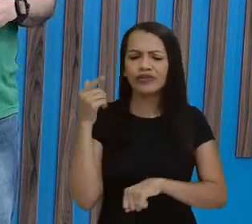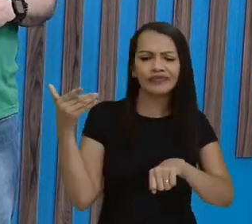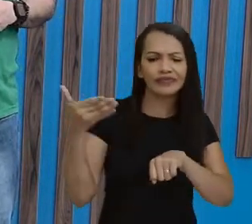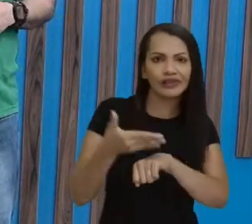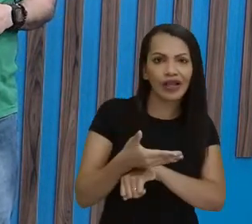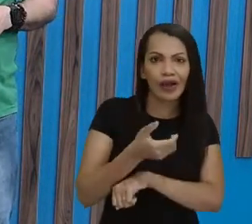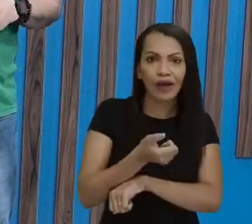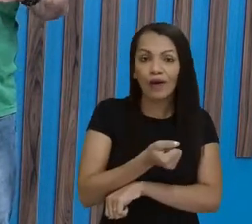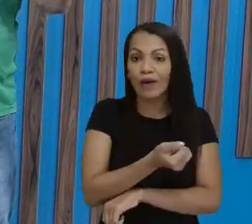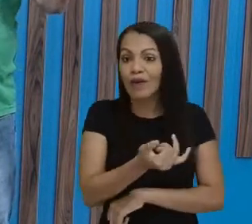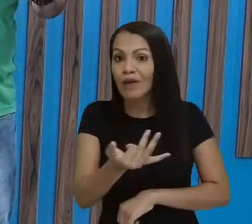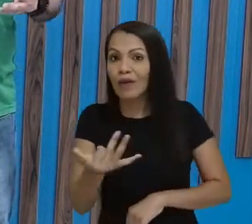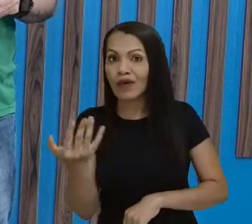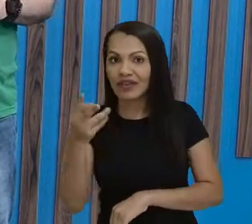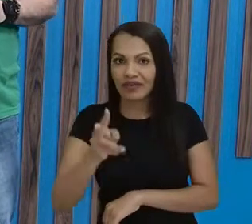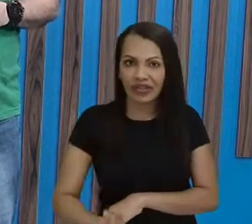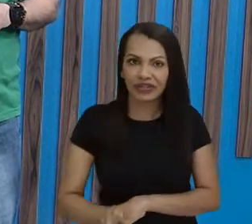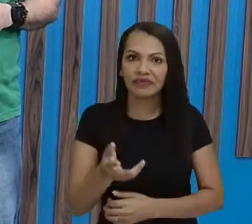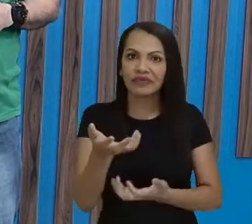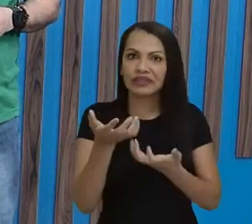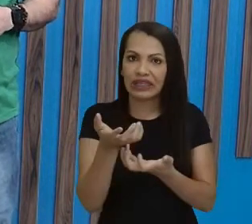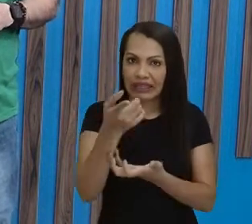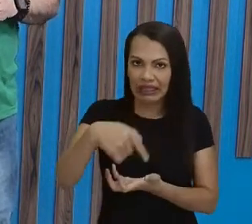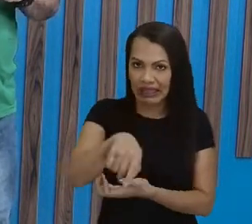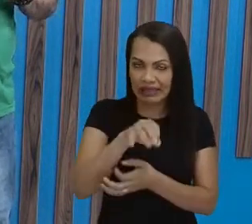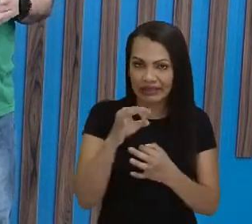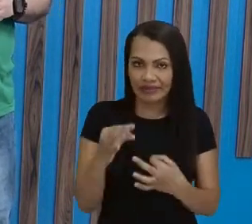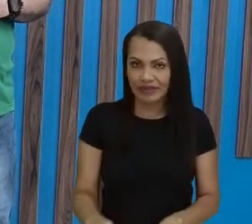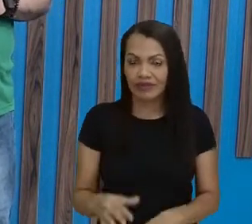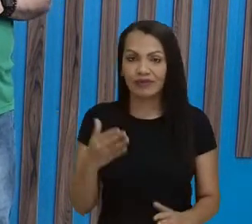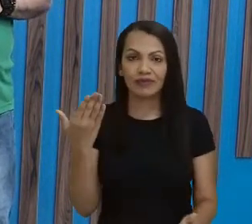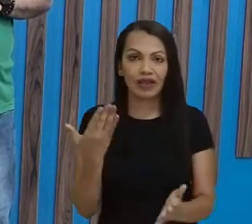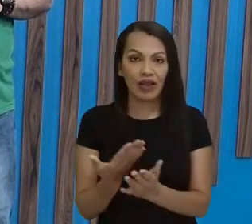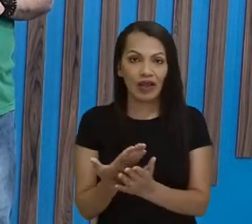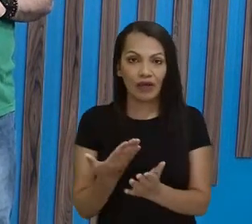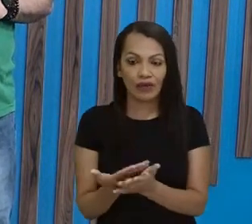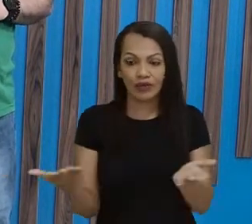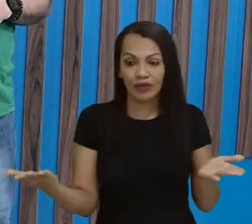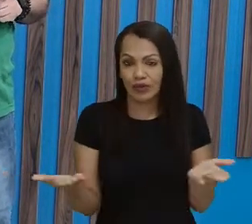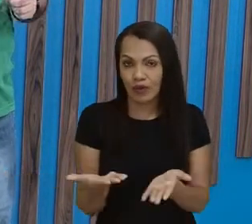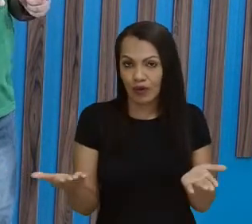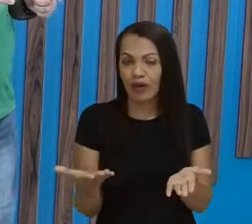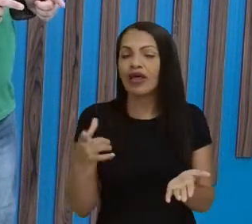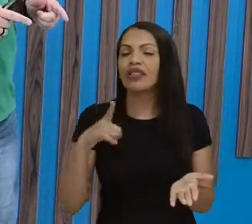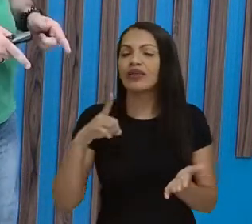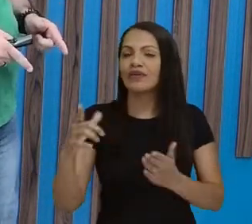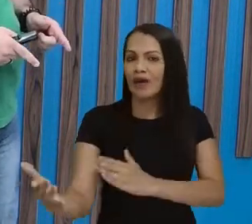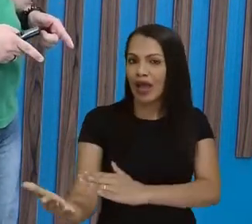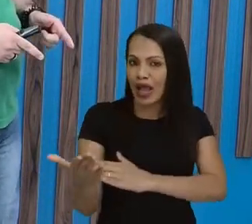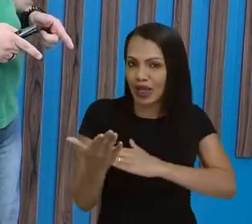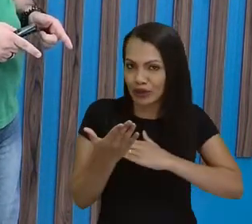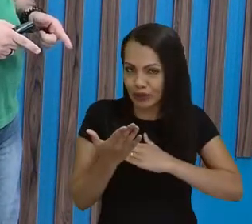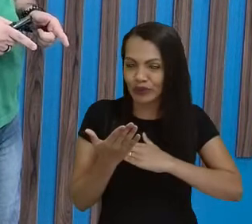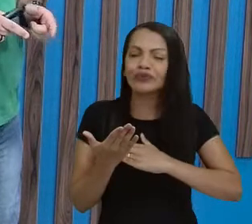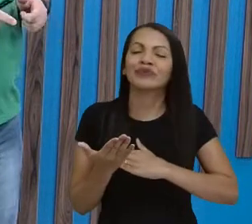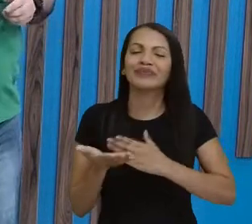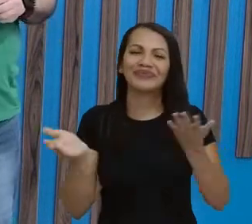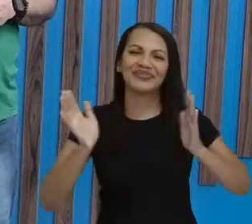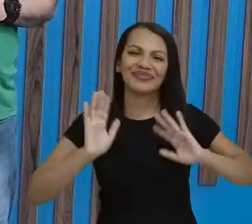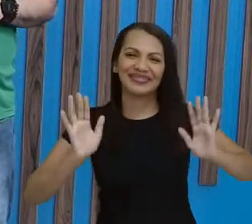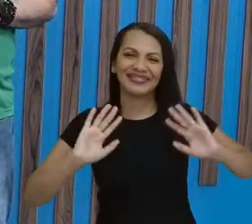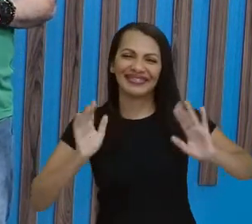vezes vocês quiserem, no momento que vocês quiserem. Para a aula de hoje, nós contamos com a ajuda dela, a Jéssica aqui no canto,